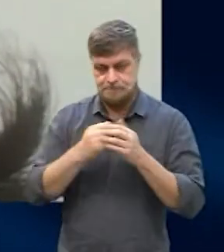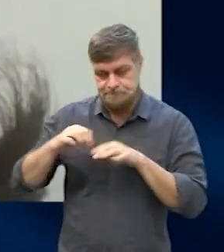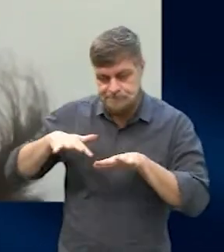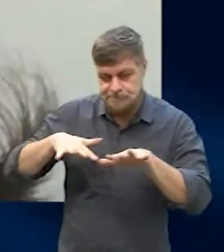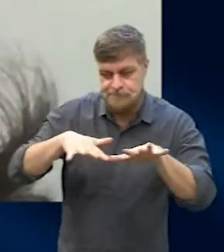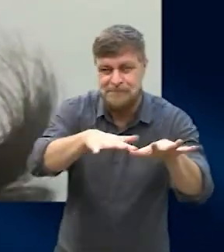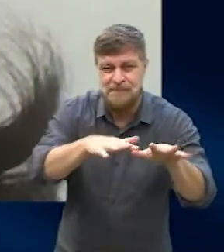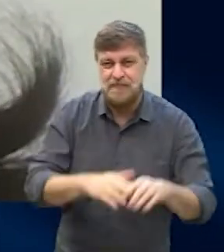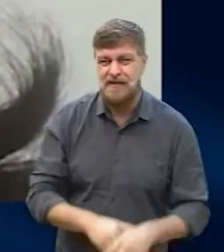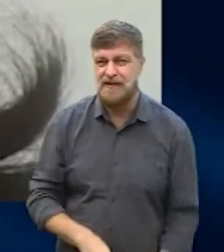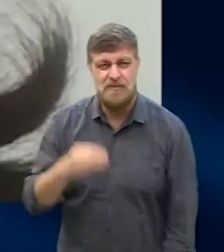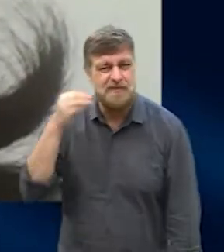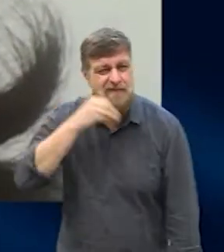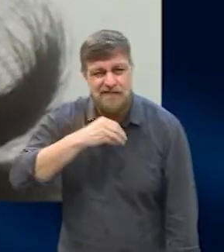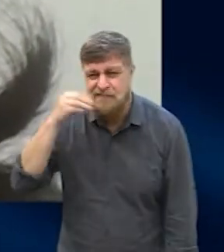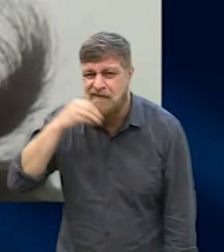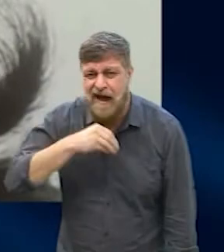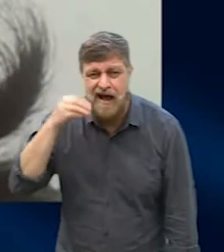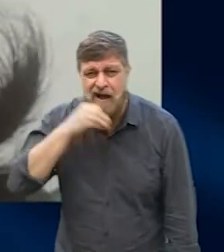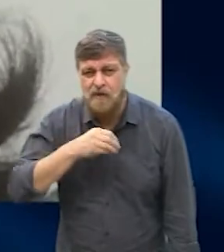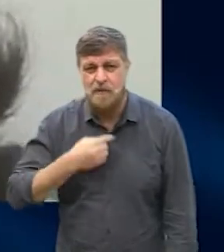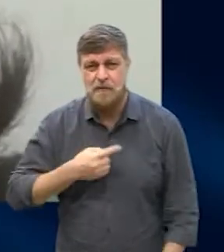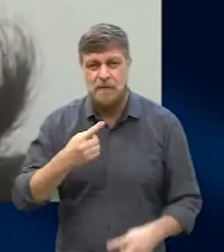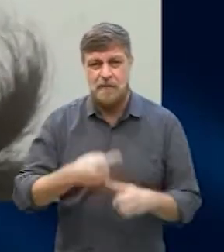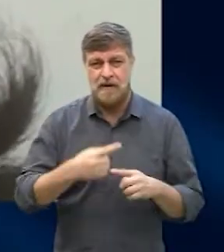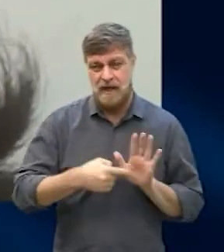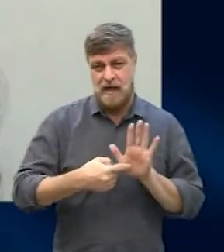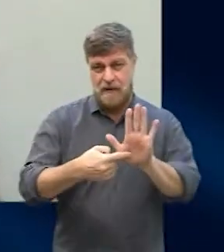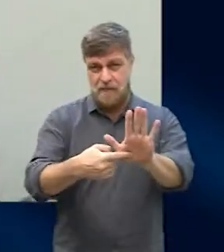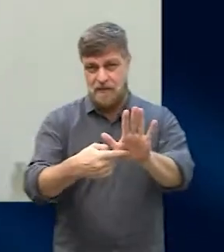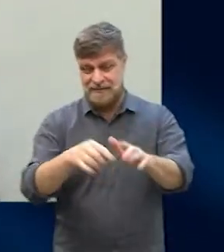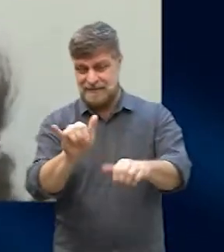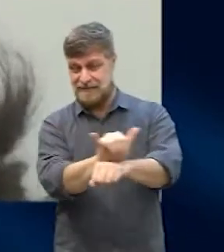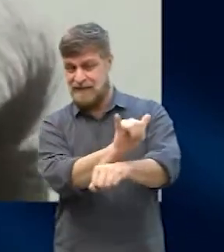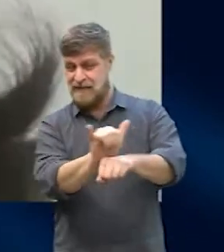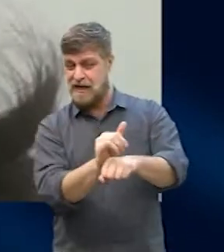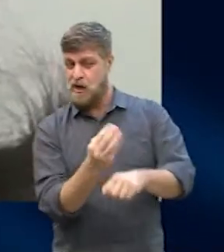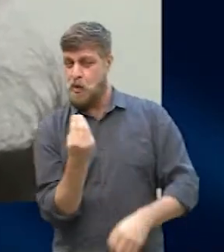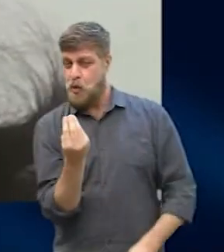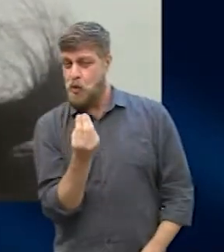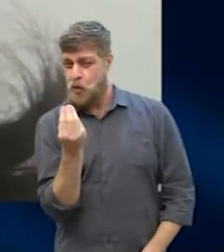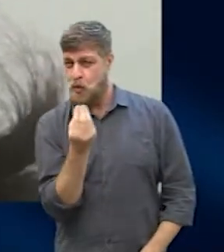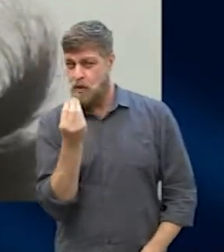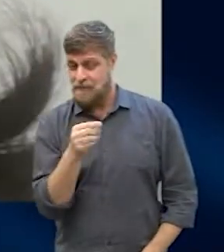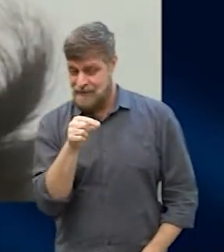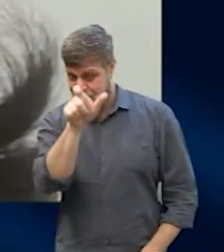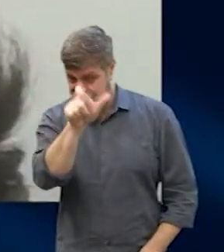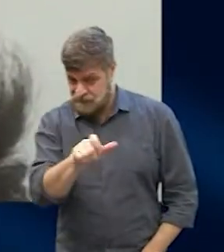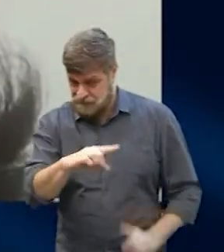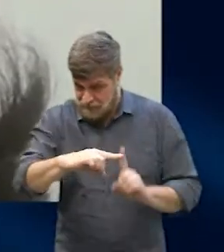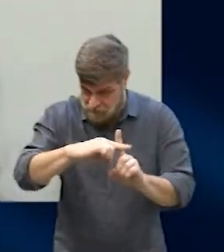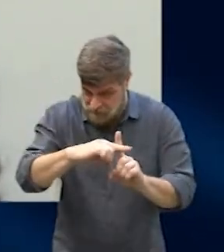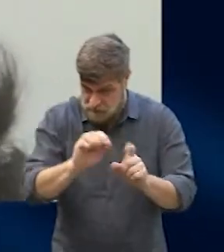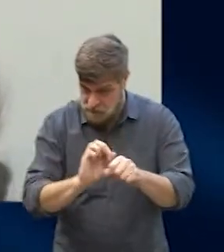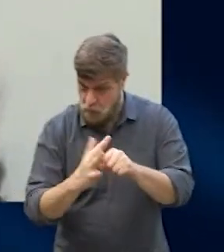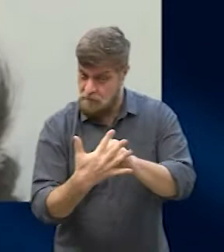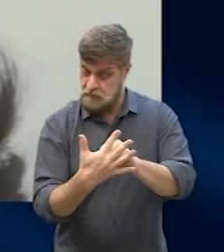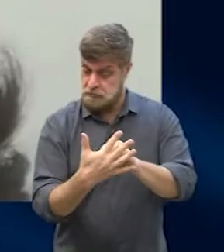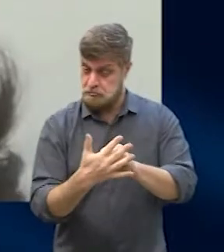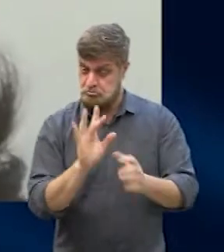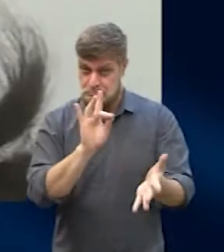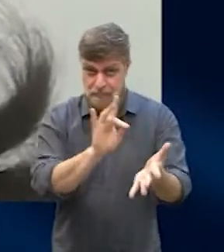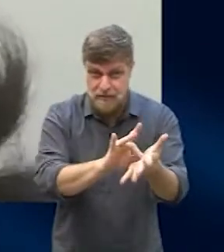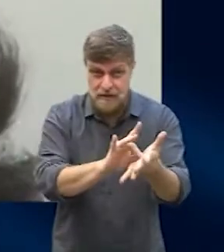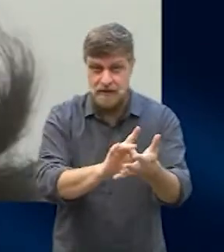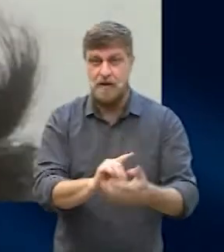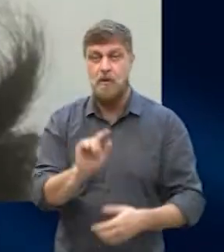aulas, ele é muito vago quando apresenta como deve ser o procedimento em caso positivo. A menção que faz